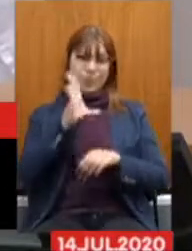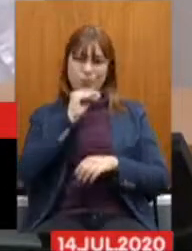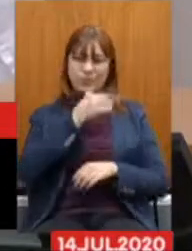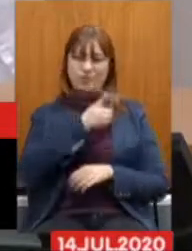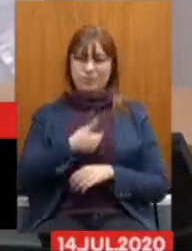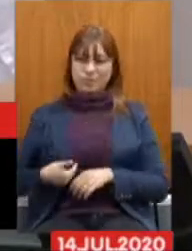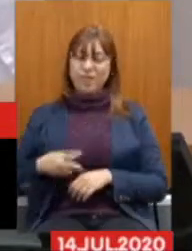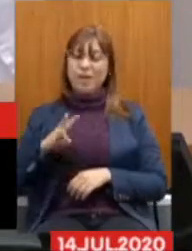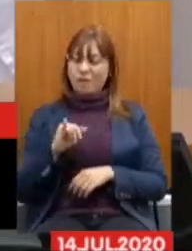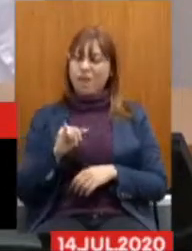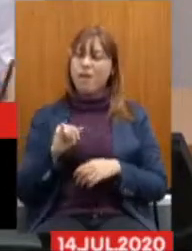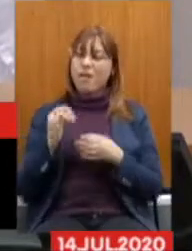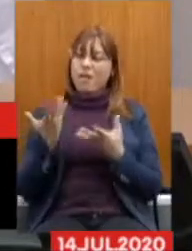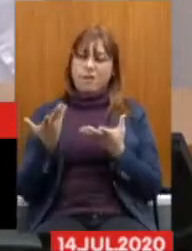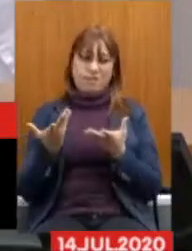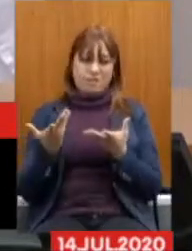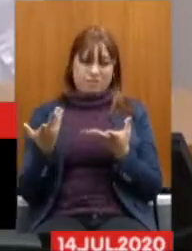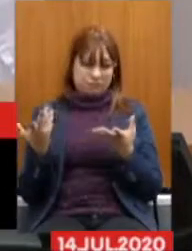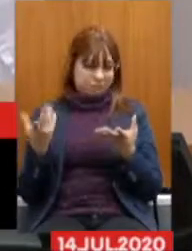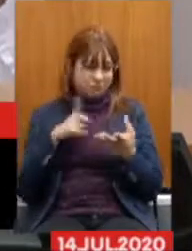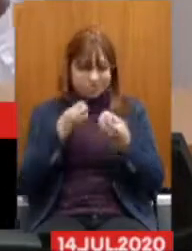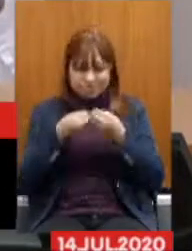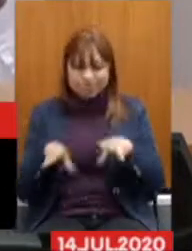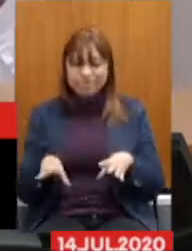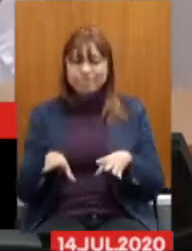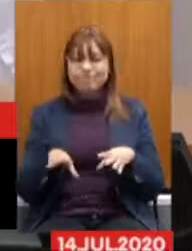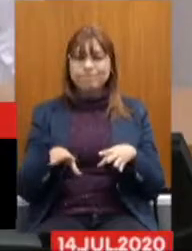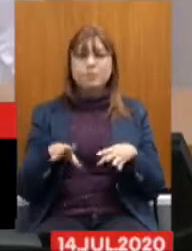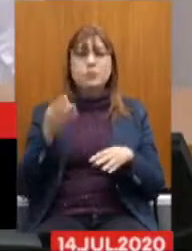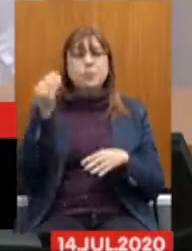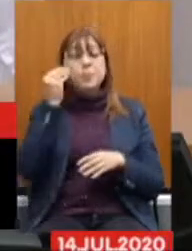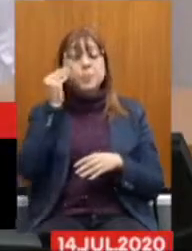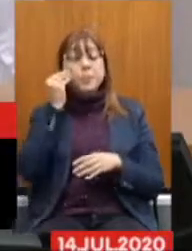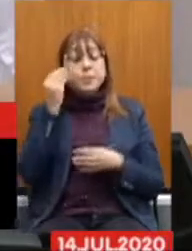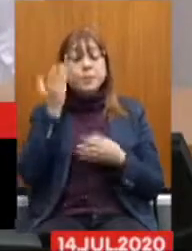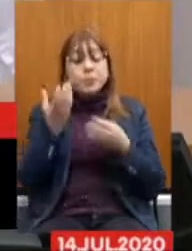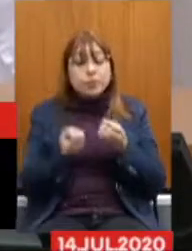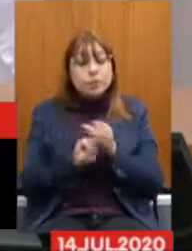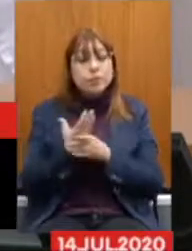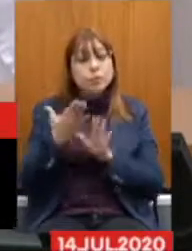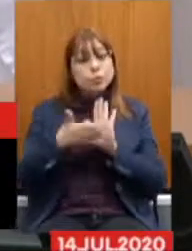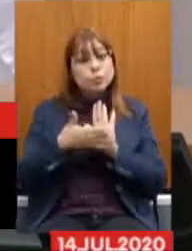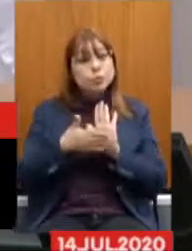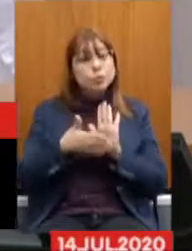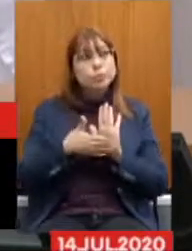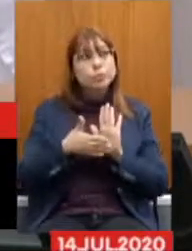Atingidos Tentar construir Uma proposta Mais